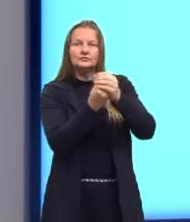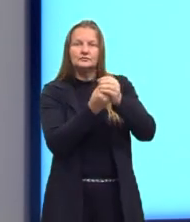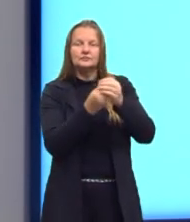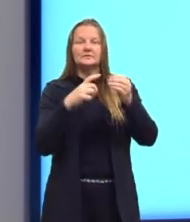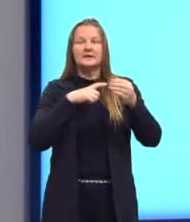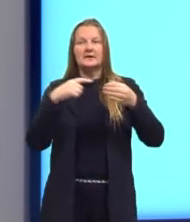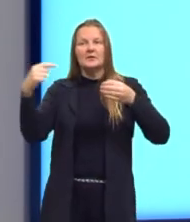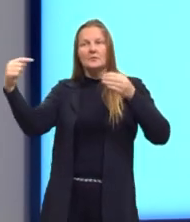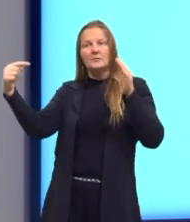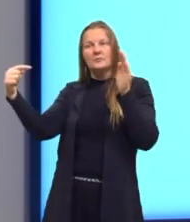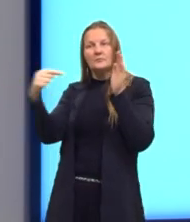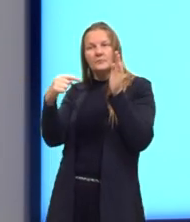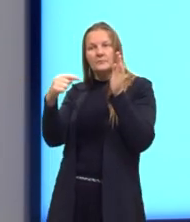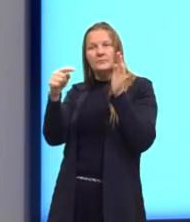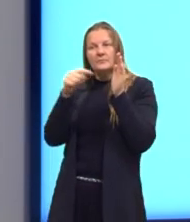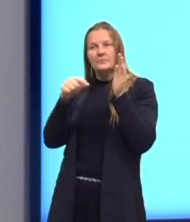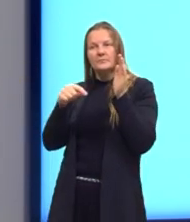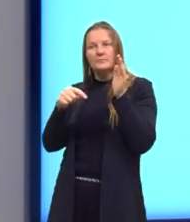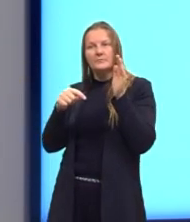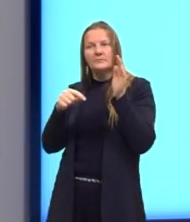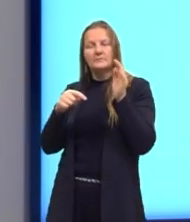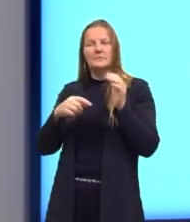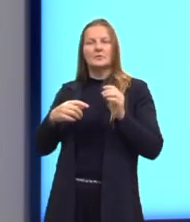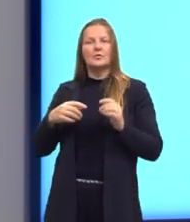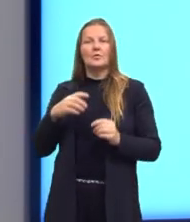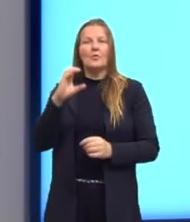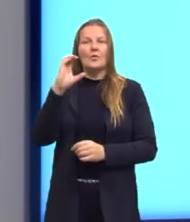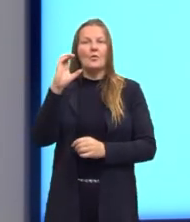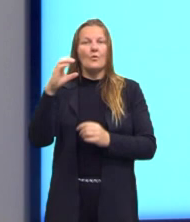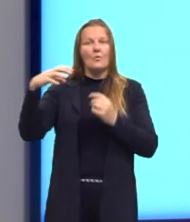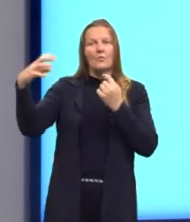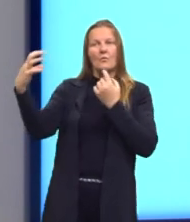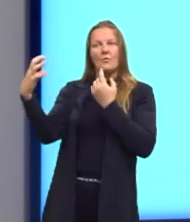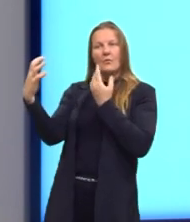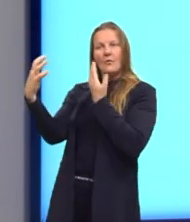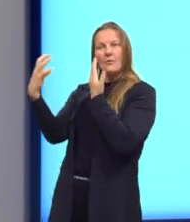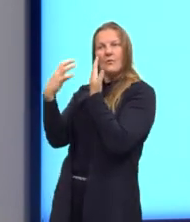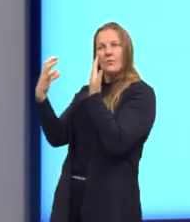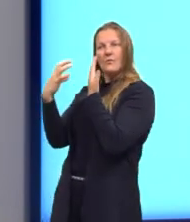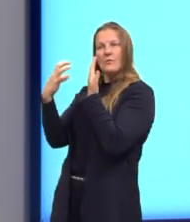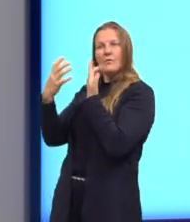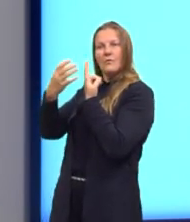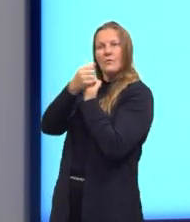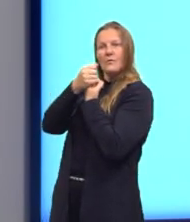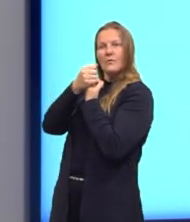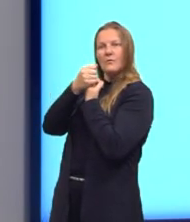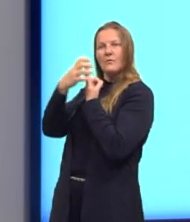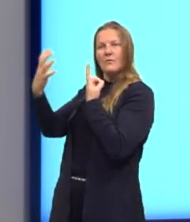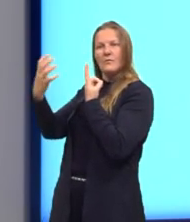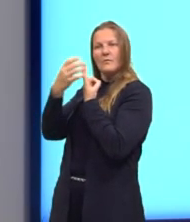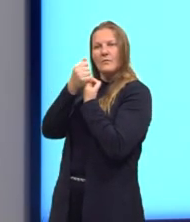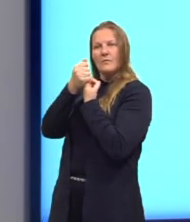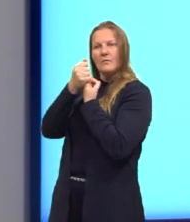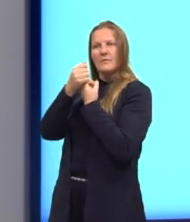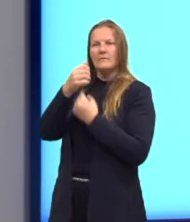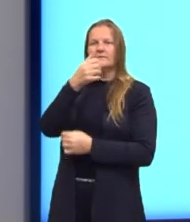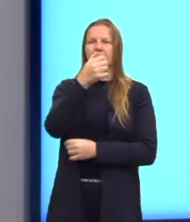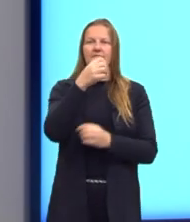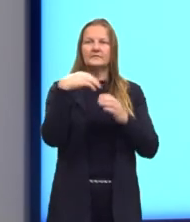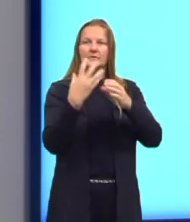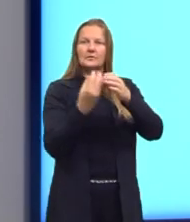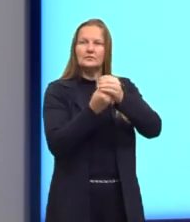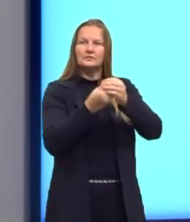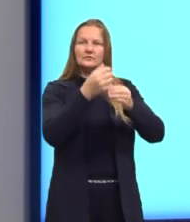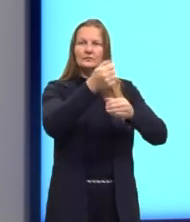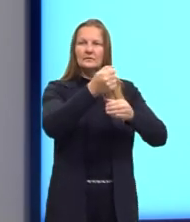ou que recebe essas funções, é chamado, então, de contradomínio. Aqui, no exemplo, nós temos o conjunto A, com